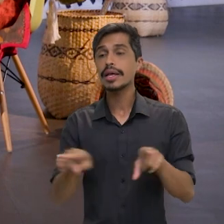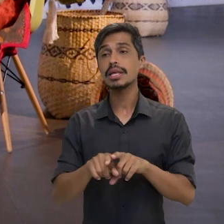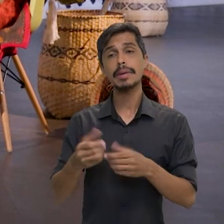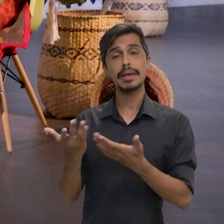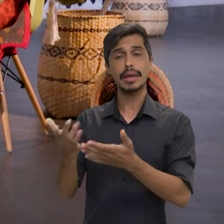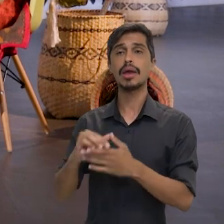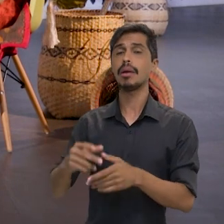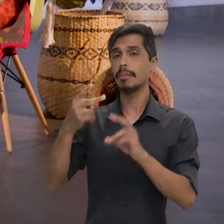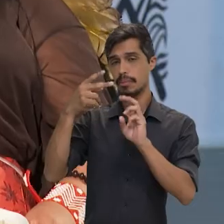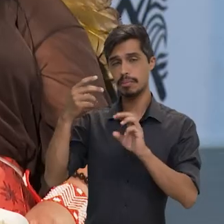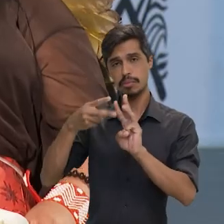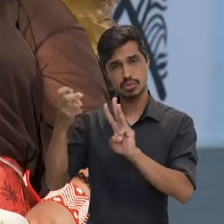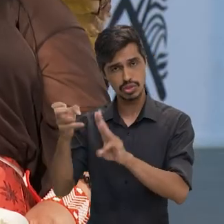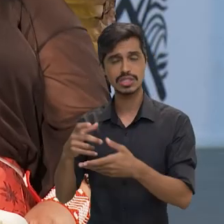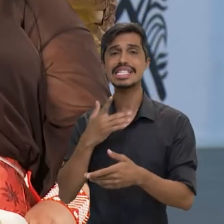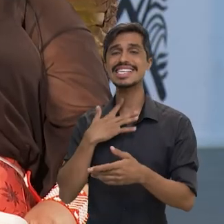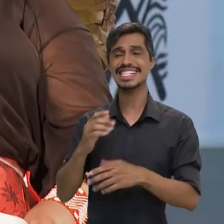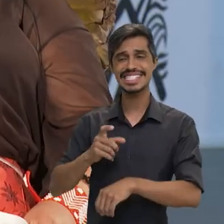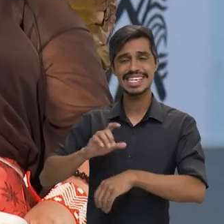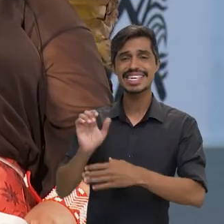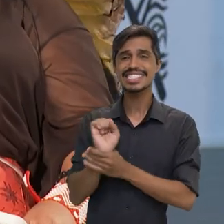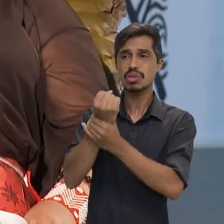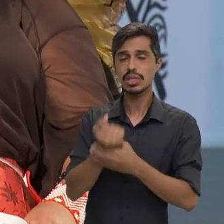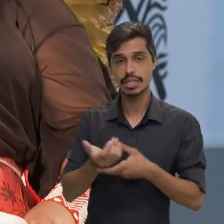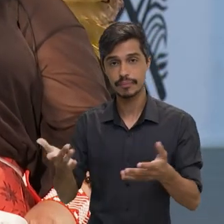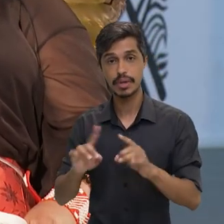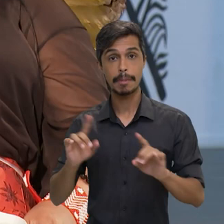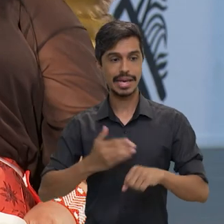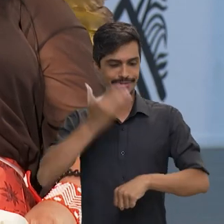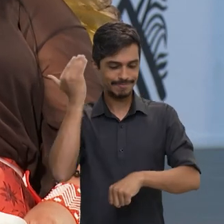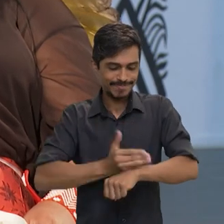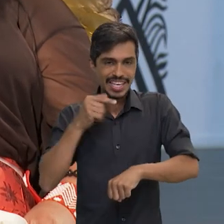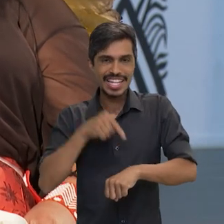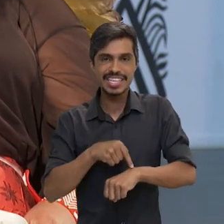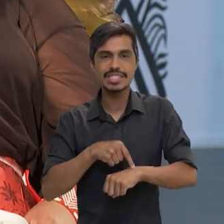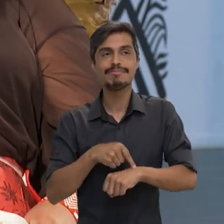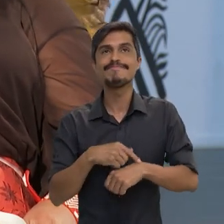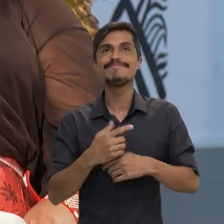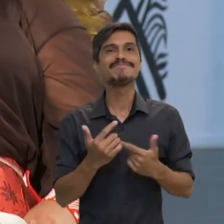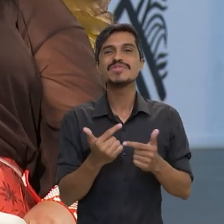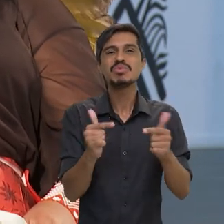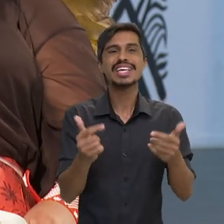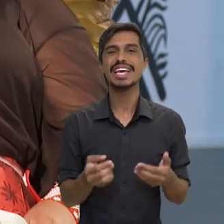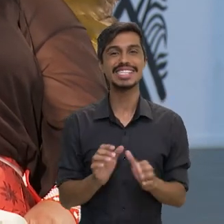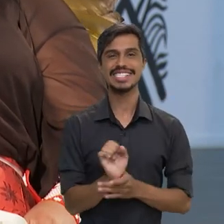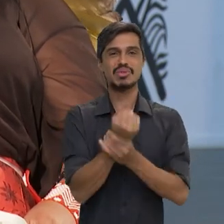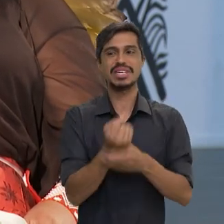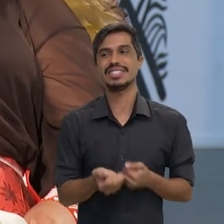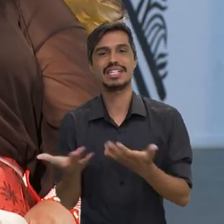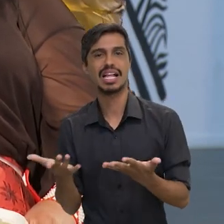indígenas. Nós entendemos que a instalação do marco temporal por si só, ele não vai garantir